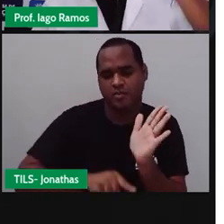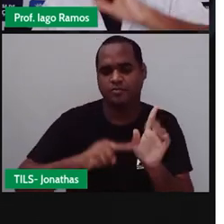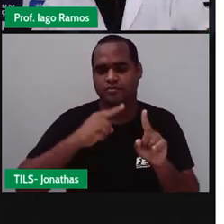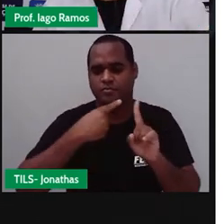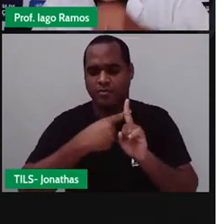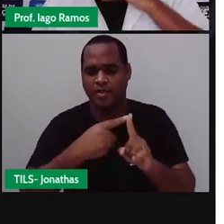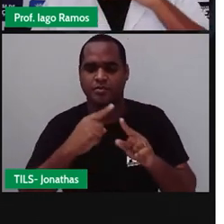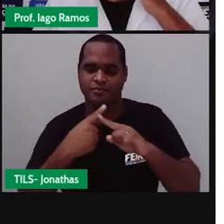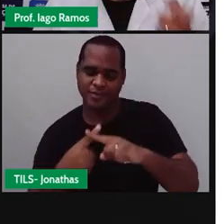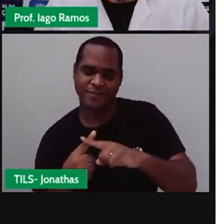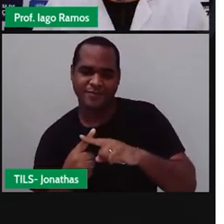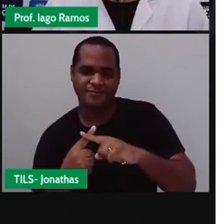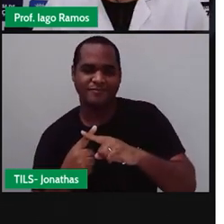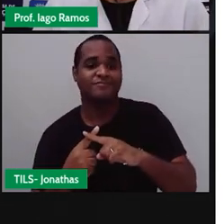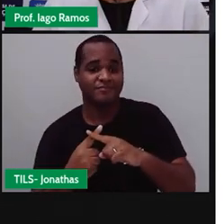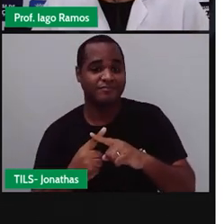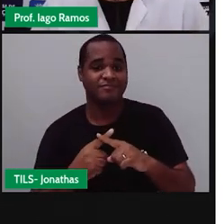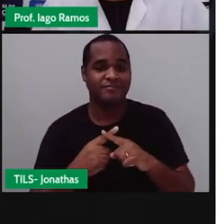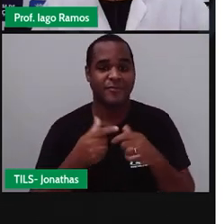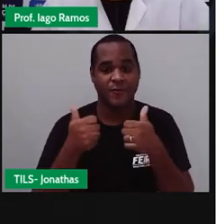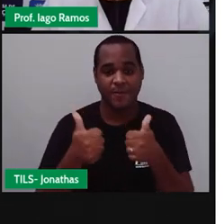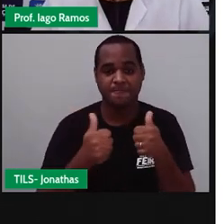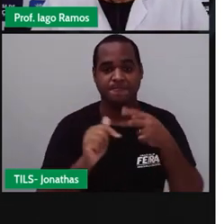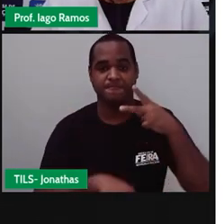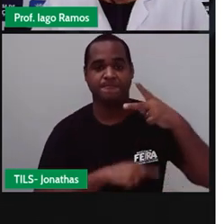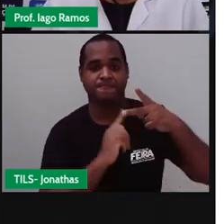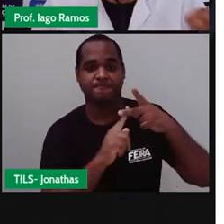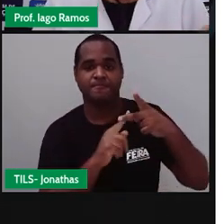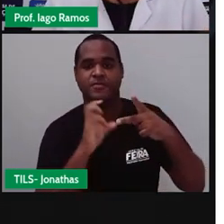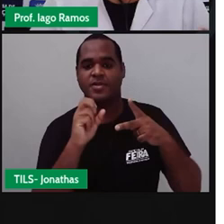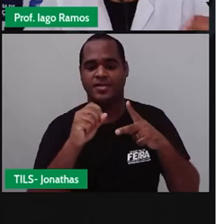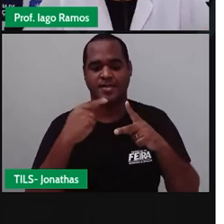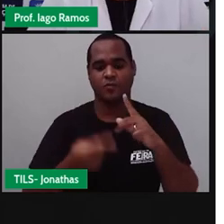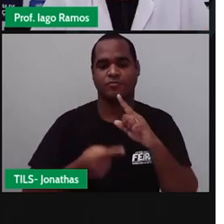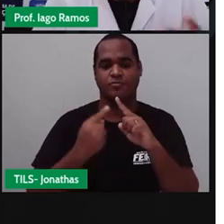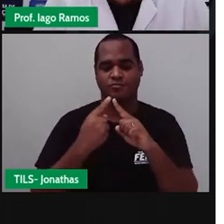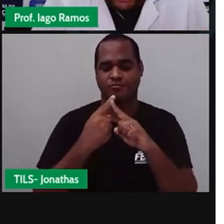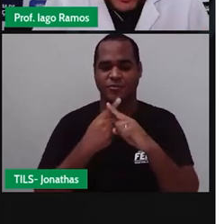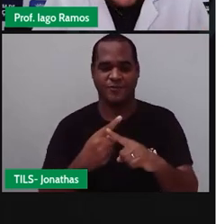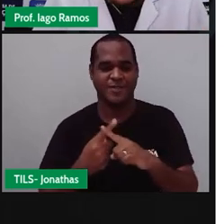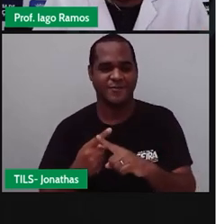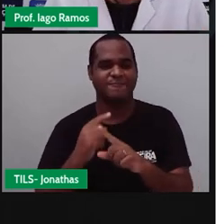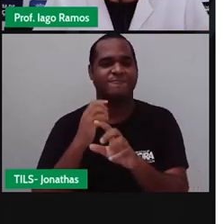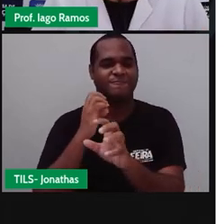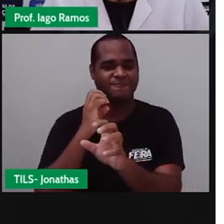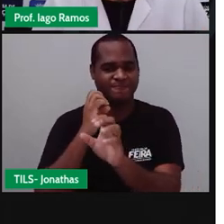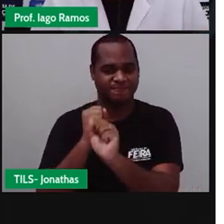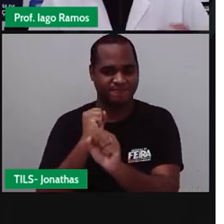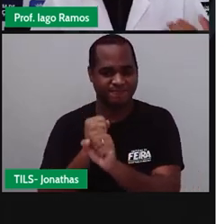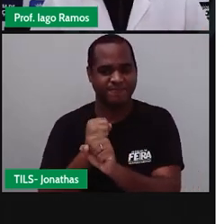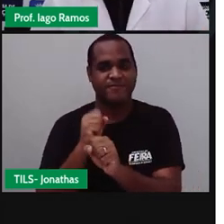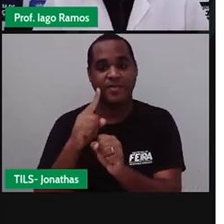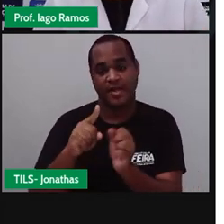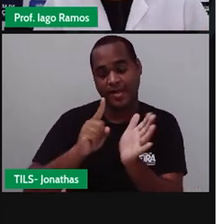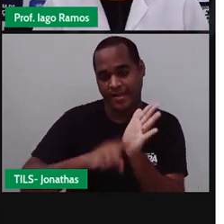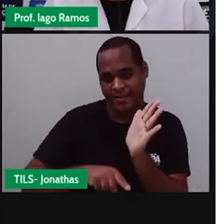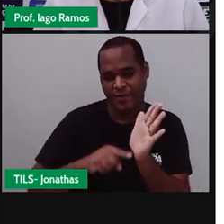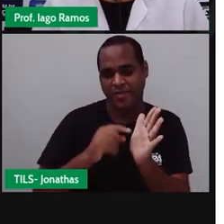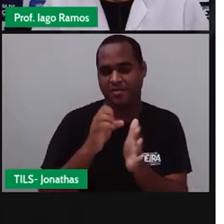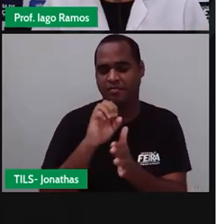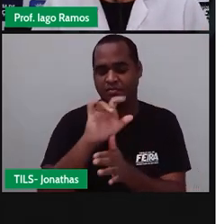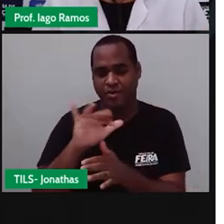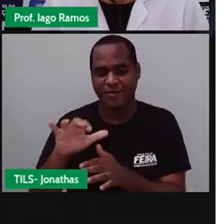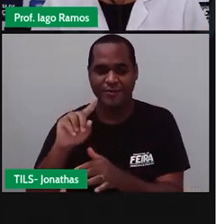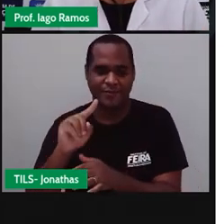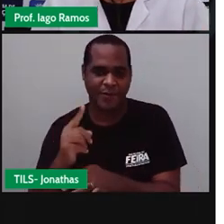e agora multiplicação, certo? E o mais importante foi aprender a fazer a conta mesmo, de multiplicação com